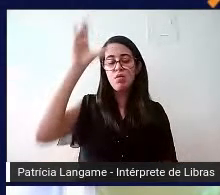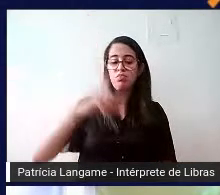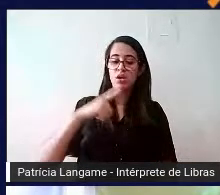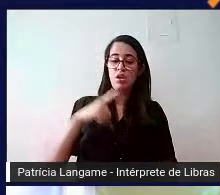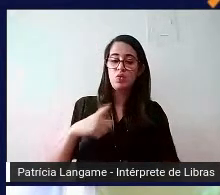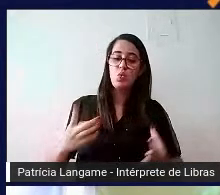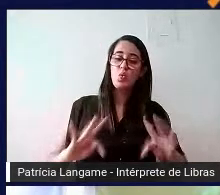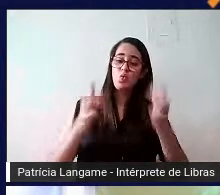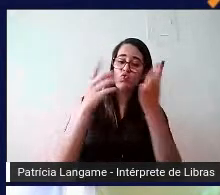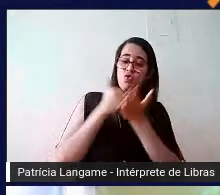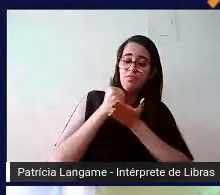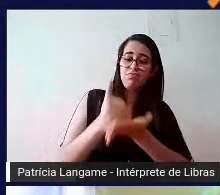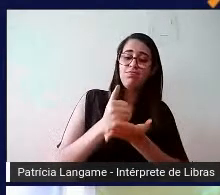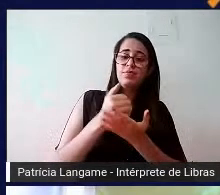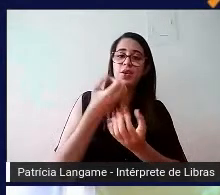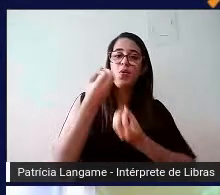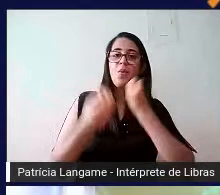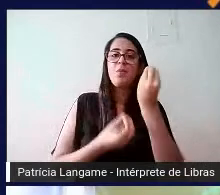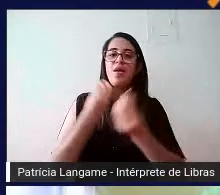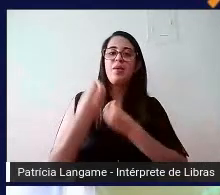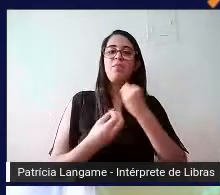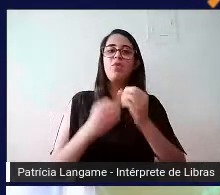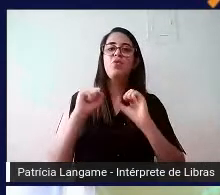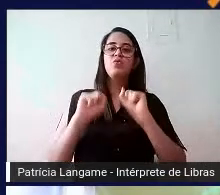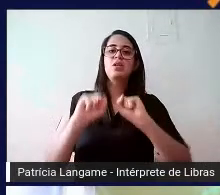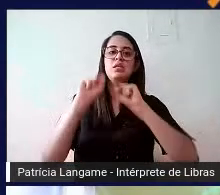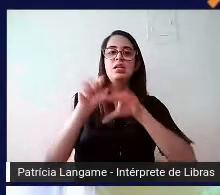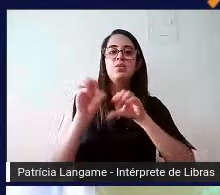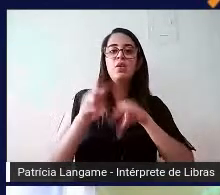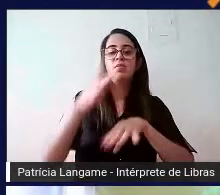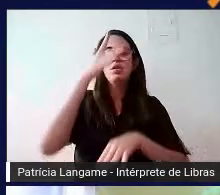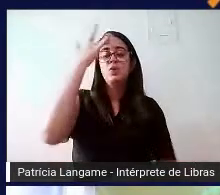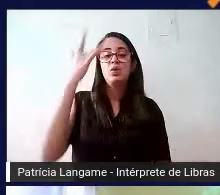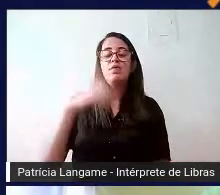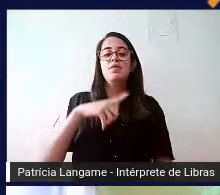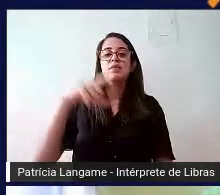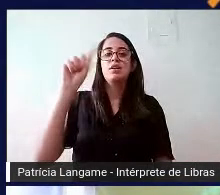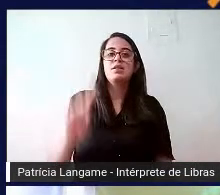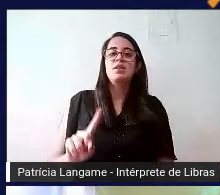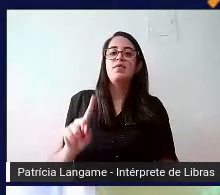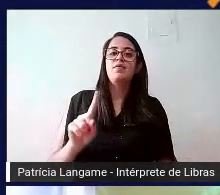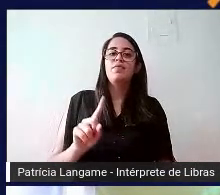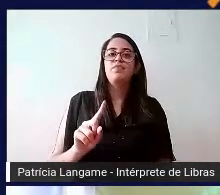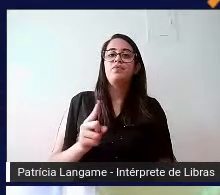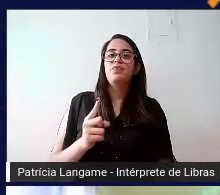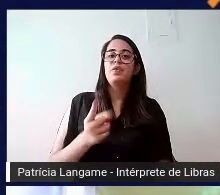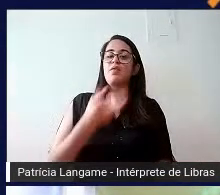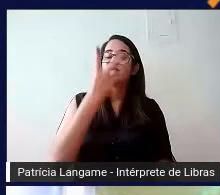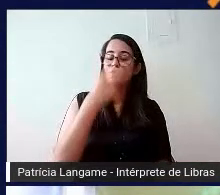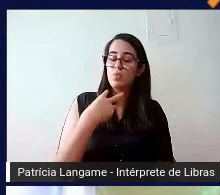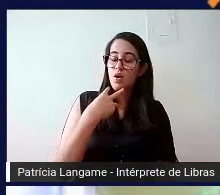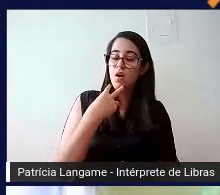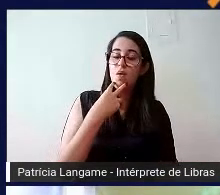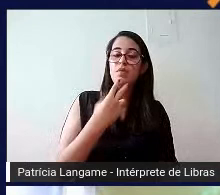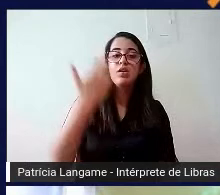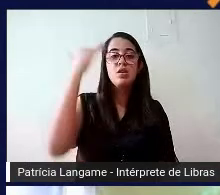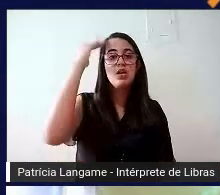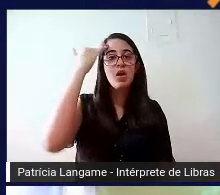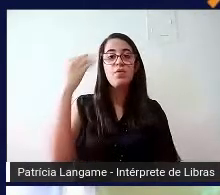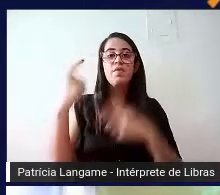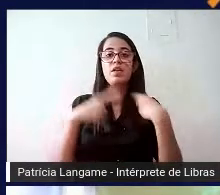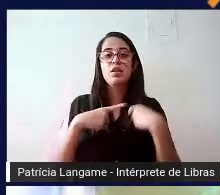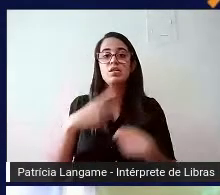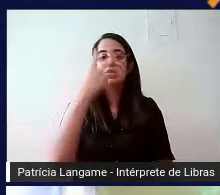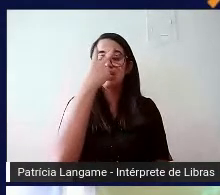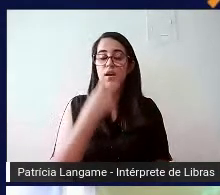como ela pode ser empregada para o ensino a pessoas com deficiência visual, entendendo que pessoas com deficiência visual você vai ter cegos